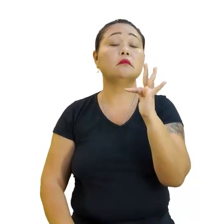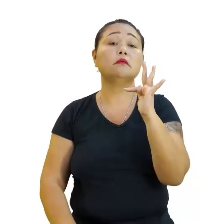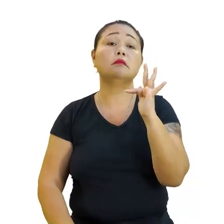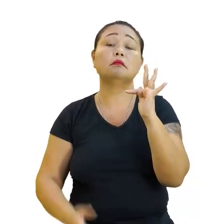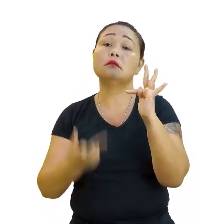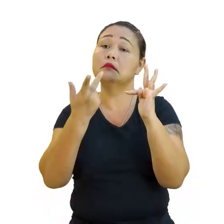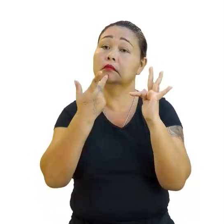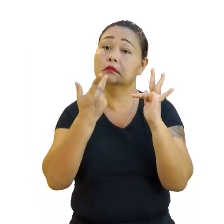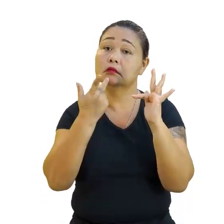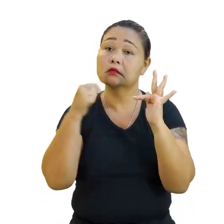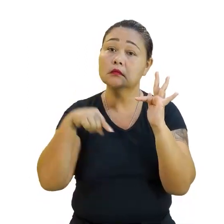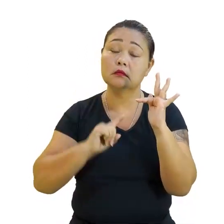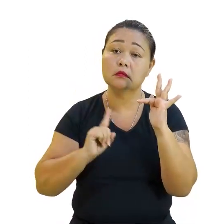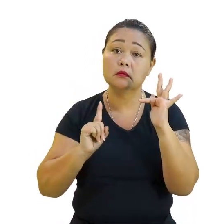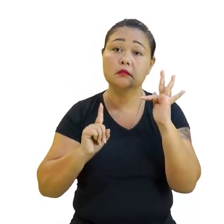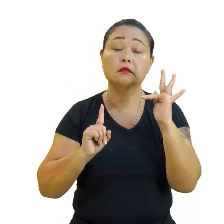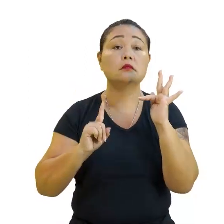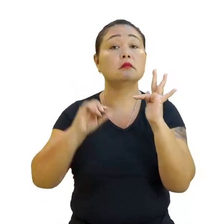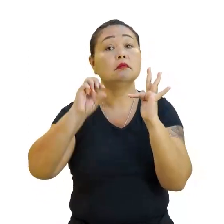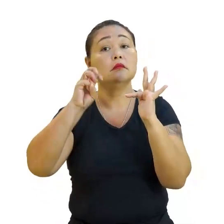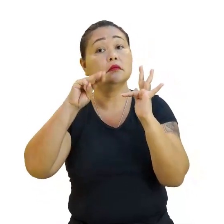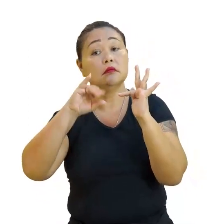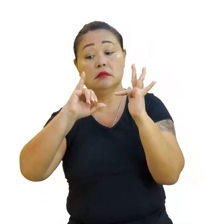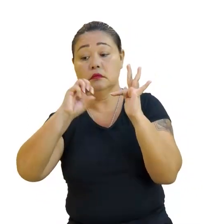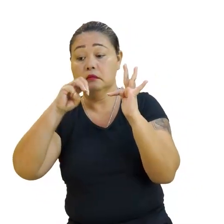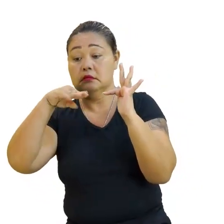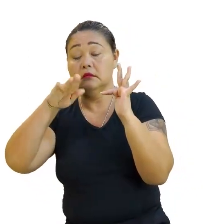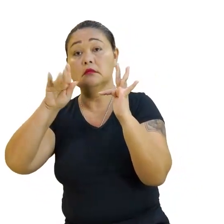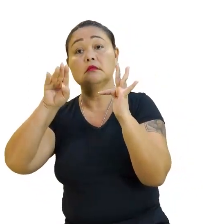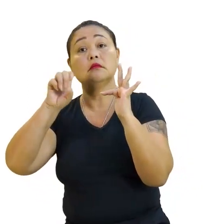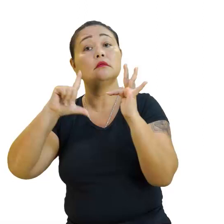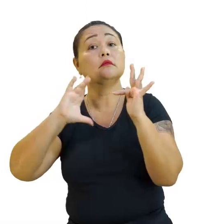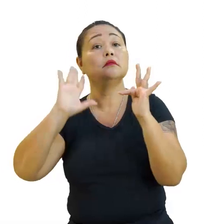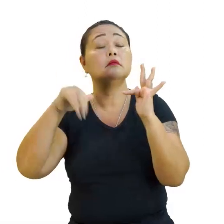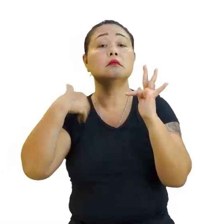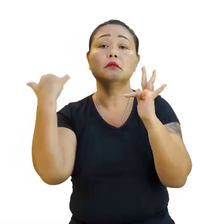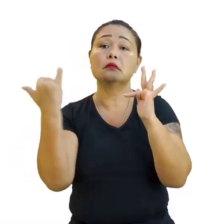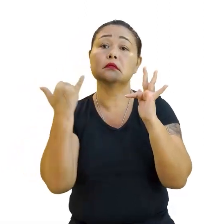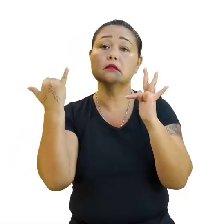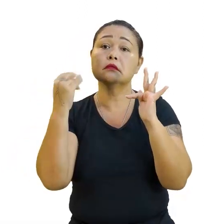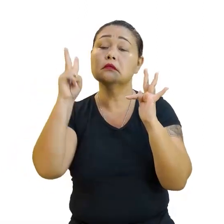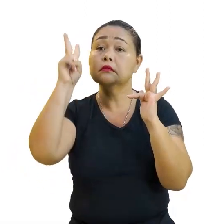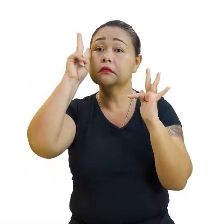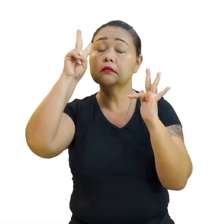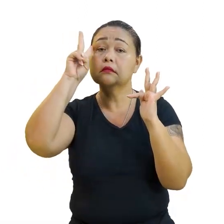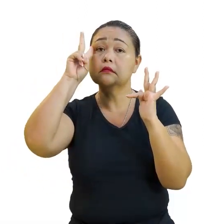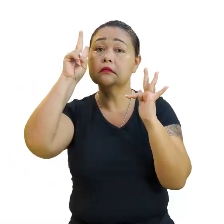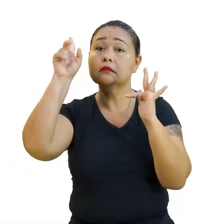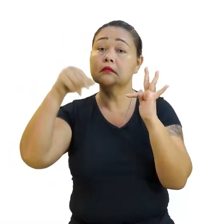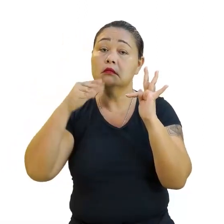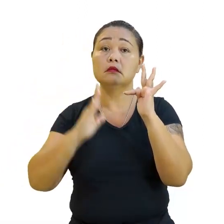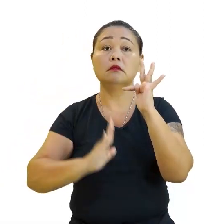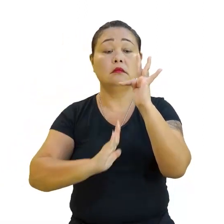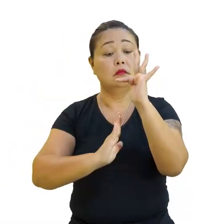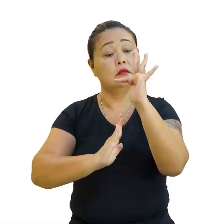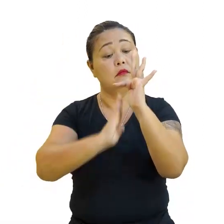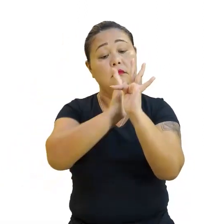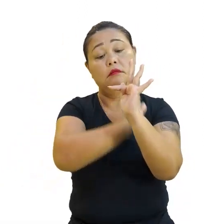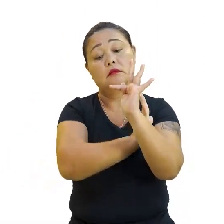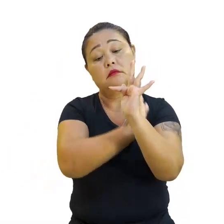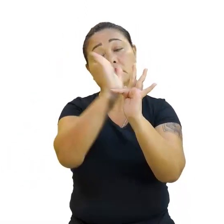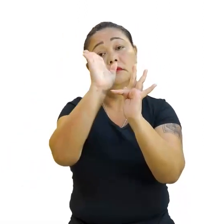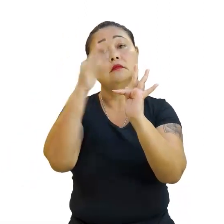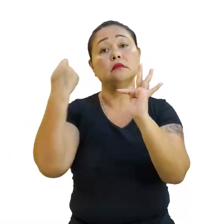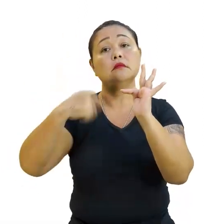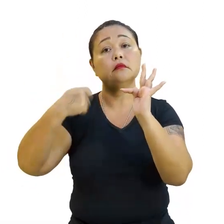falando aqui, tá? Em resultado. Na imagem. em Y. Mas é importante a gente lembrar quando que ela é crescente e quando que ela é decrescente, porque a gente vai